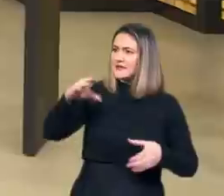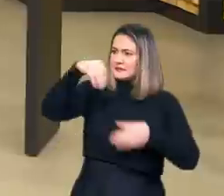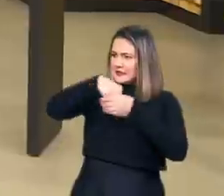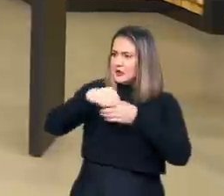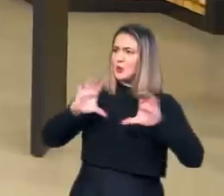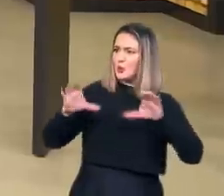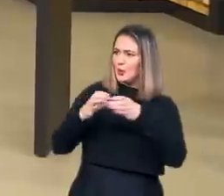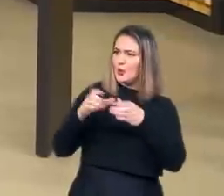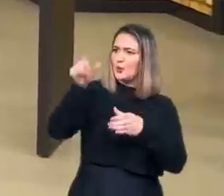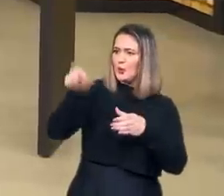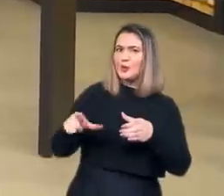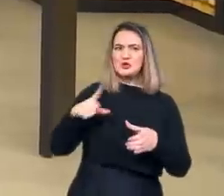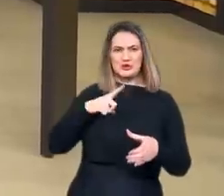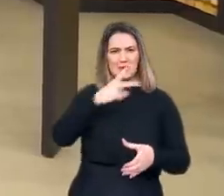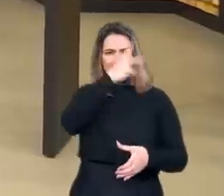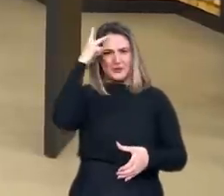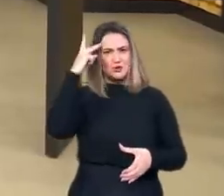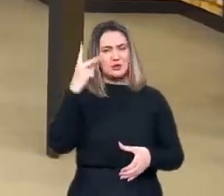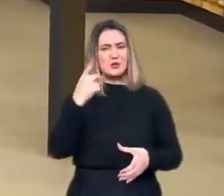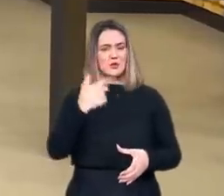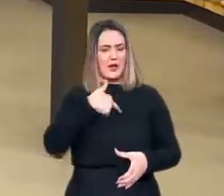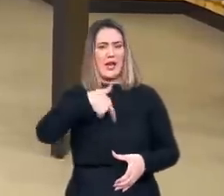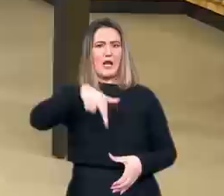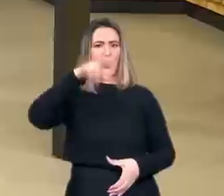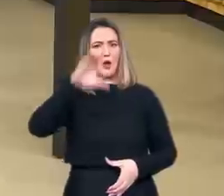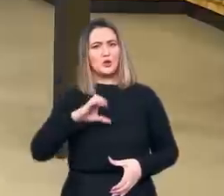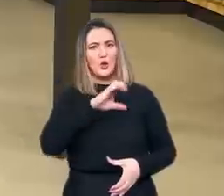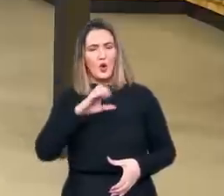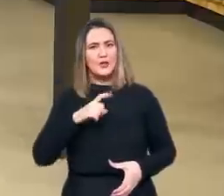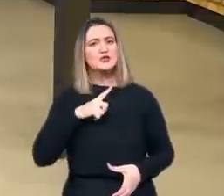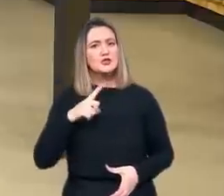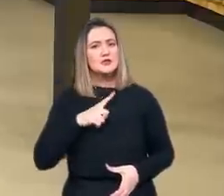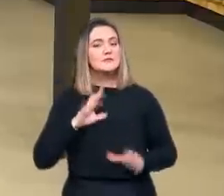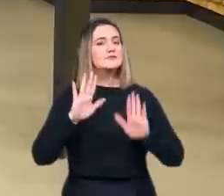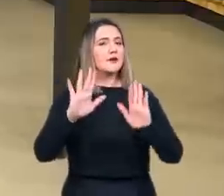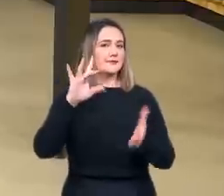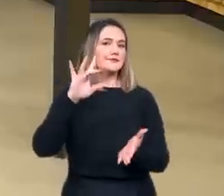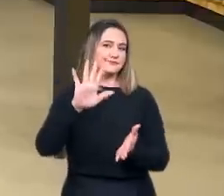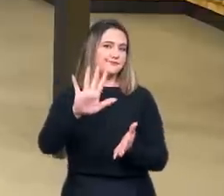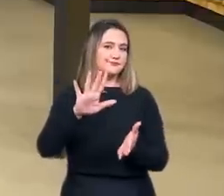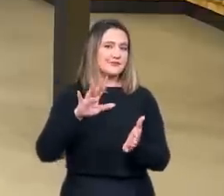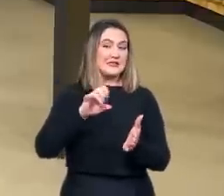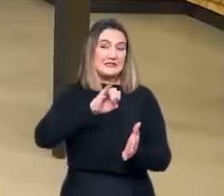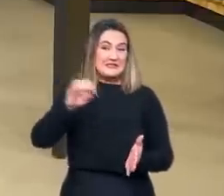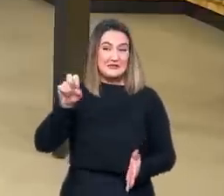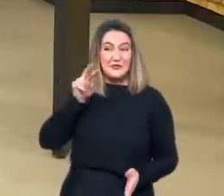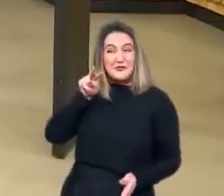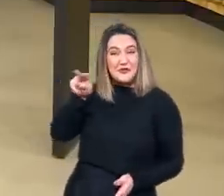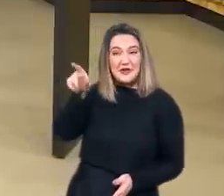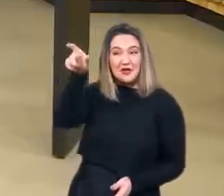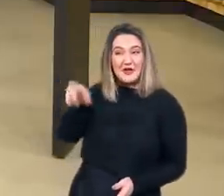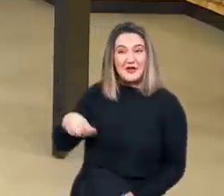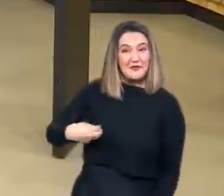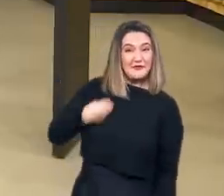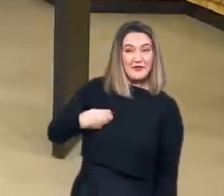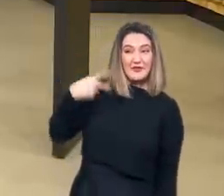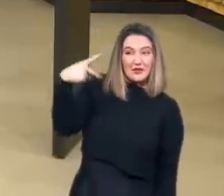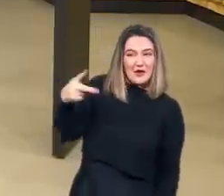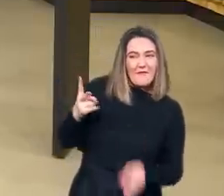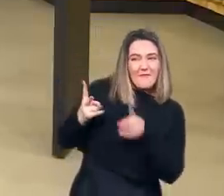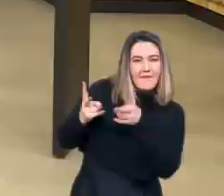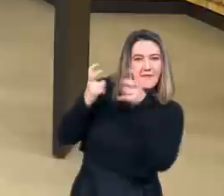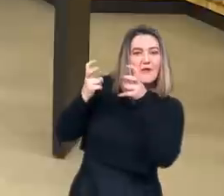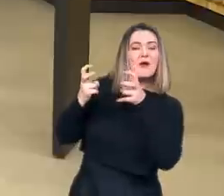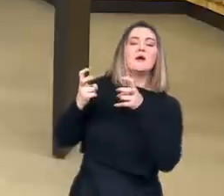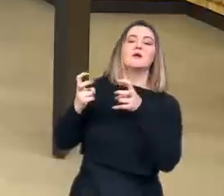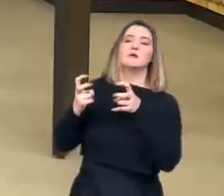-religiosos no grupo? Bem, isso é verdade. Mas quando vamos ver a ficha dos não-religiosos que pertenciam àquele comitê